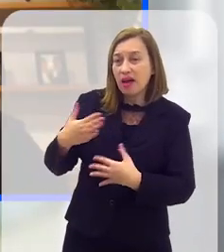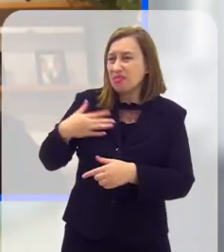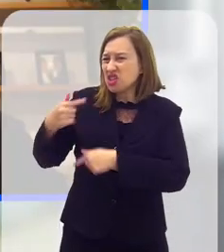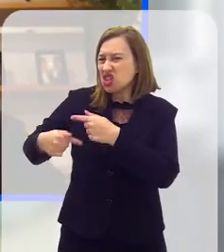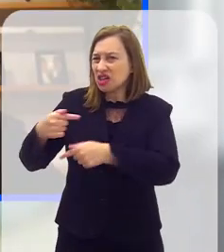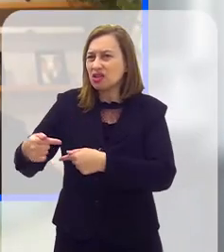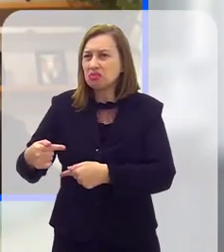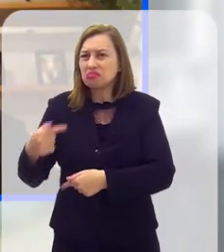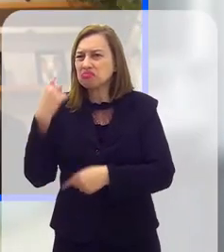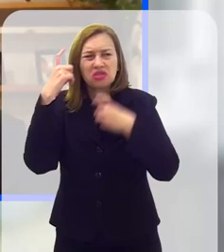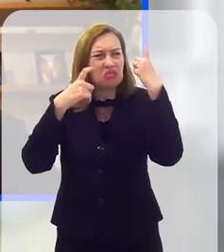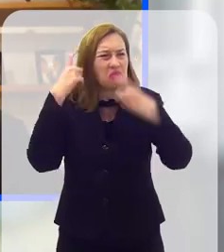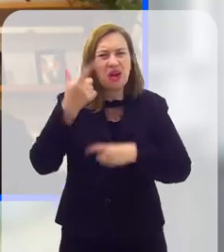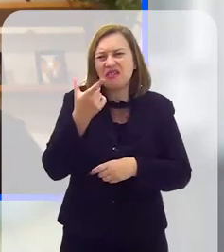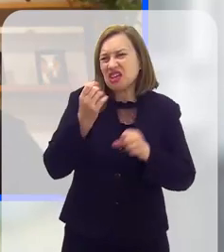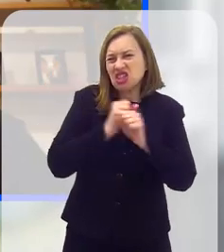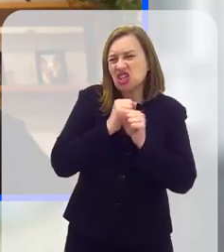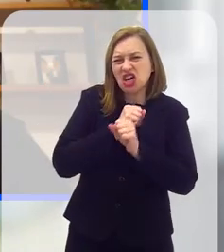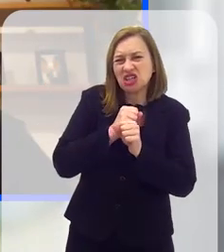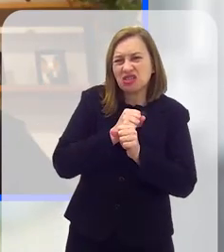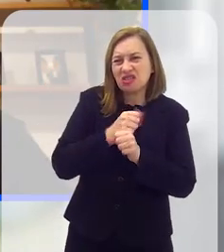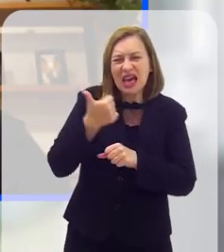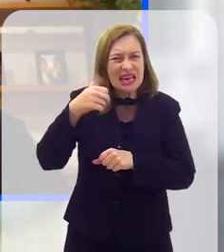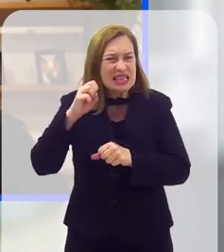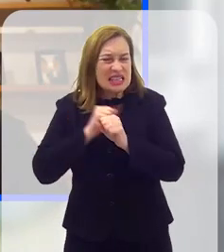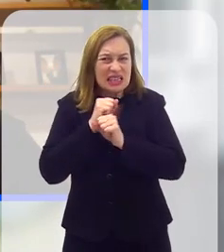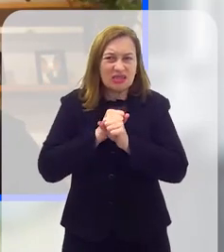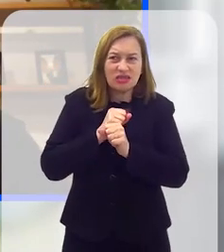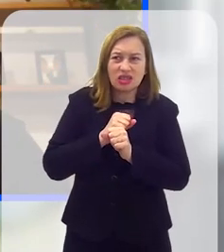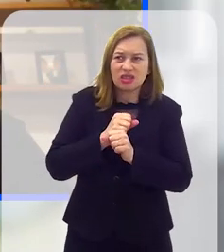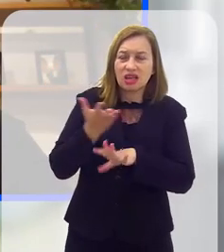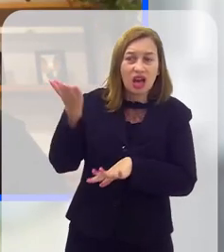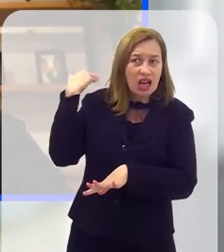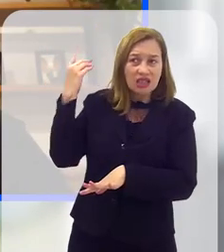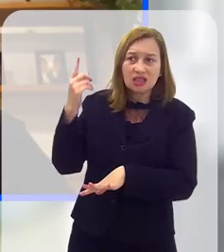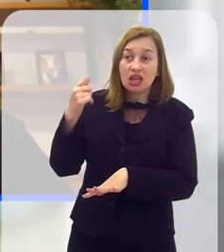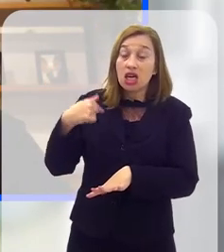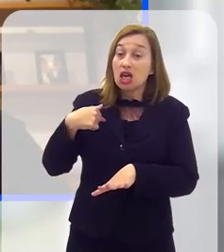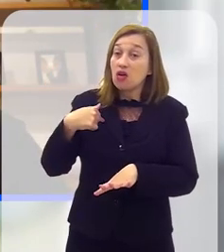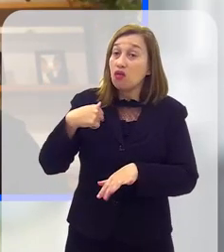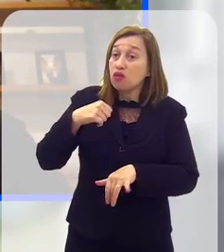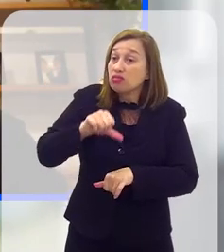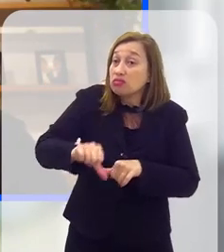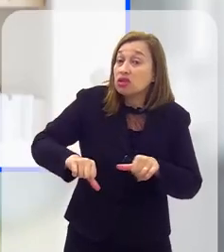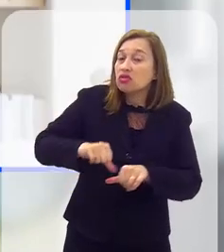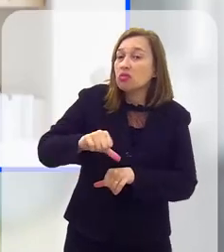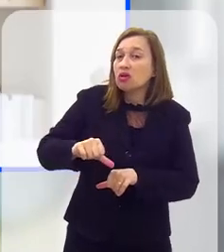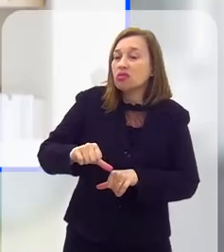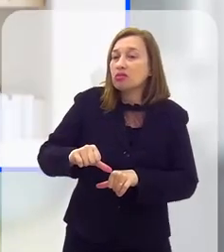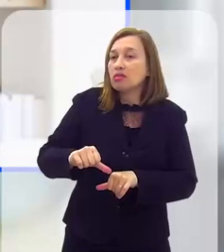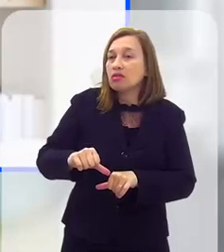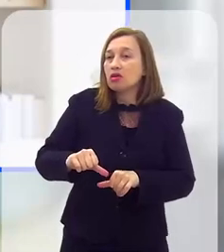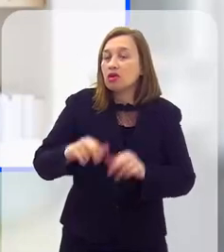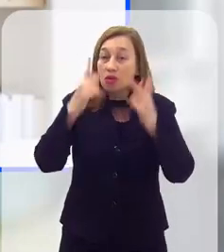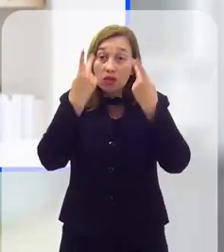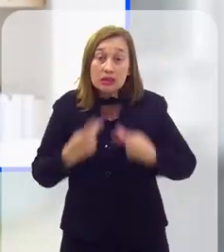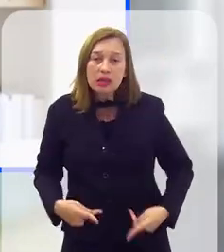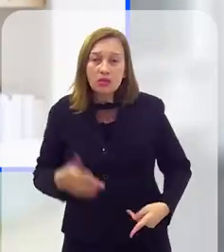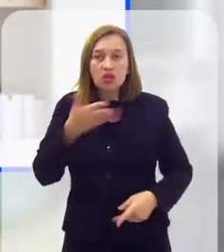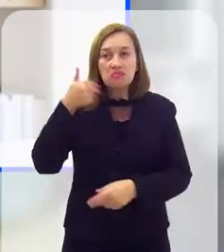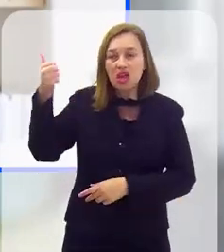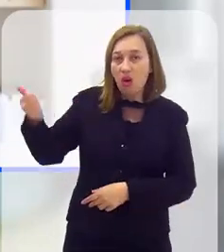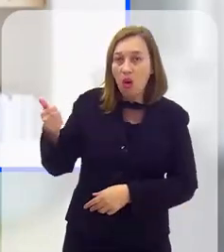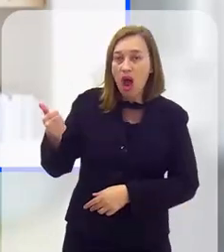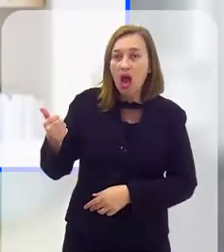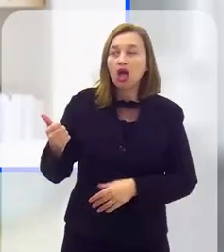geração que não se preocupava muito há 20 anos atrás, 15 anos atrás. E isso tudo foi me transformando em uma pessoa